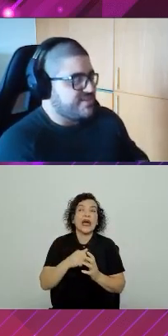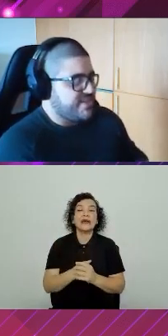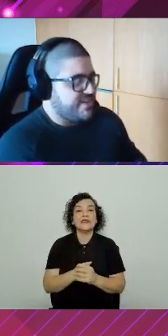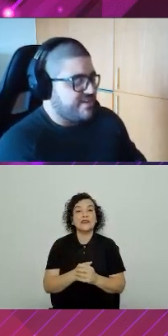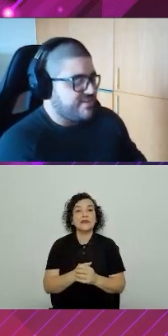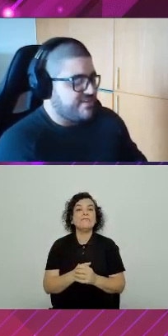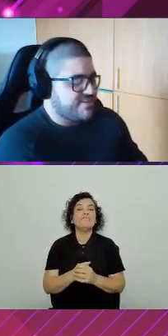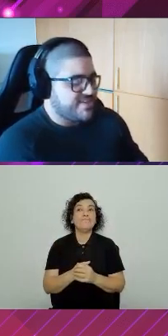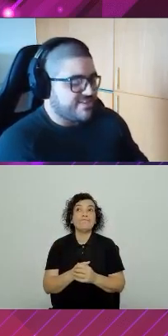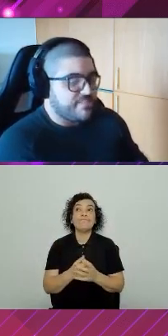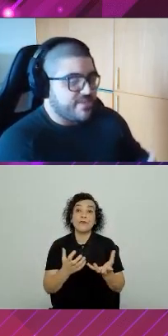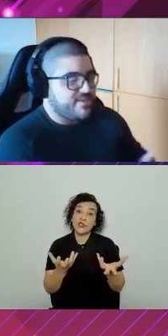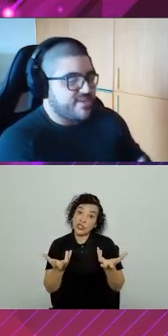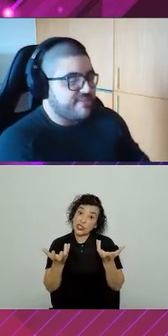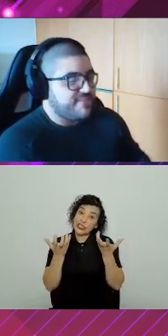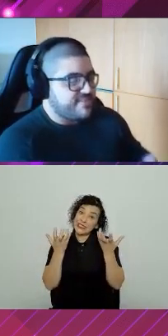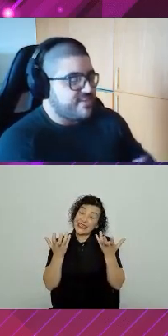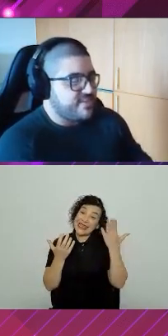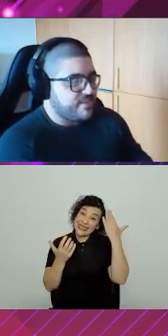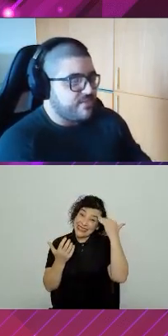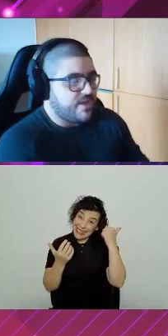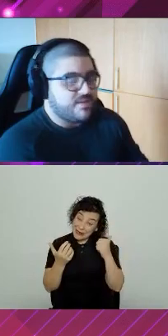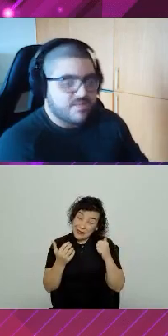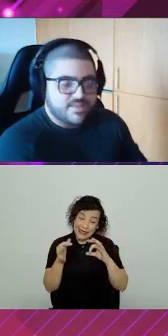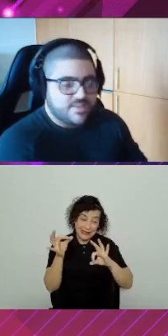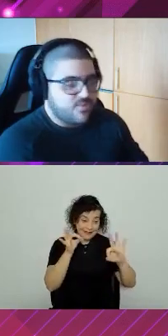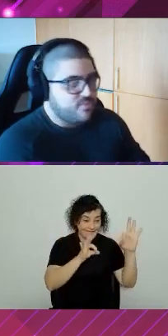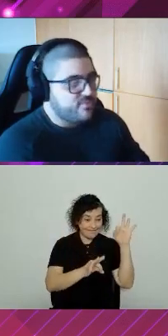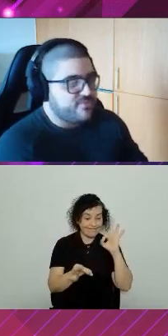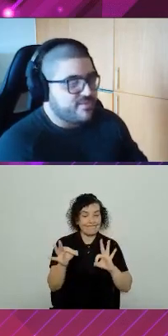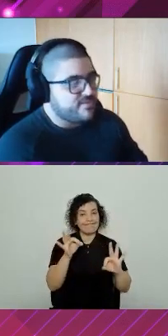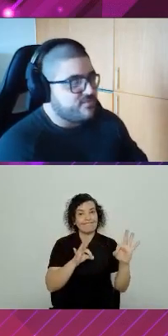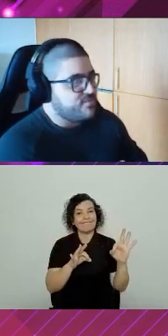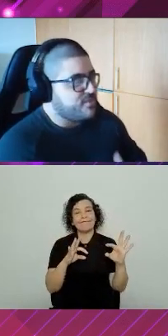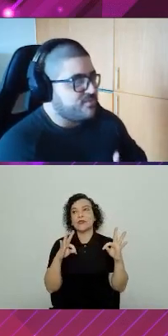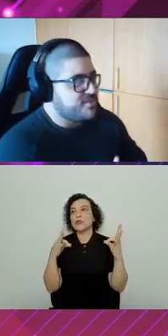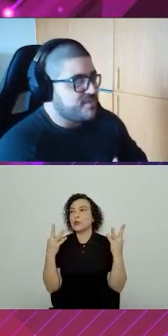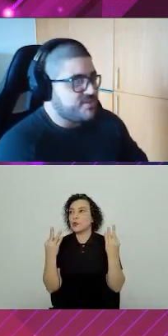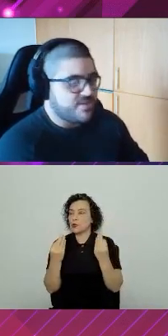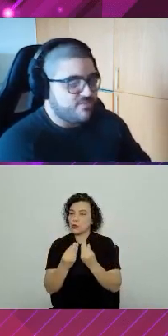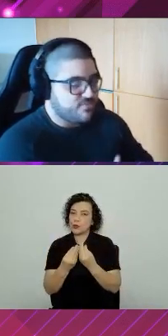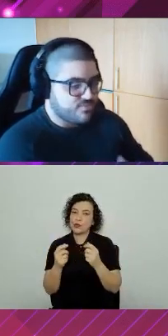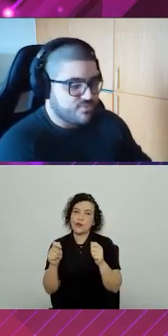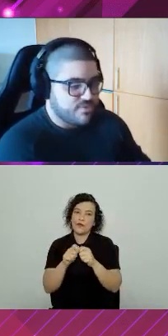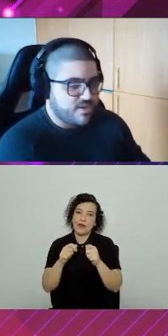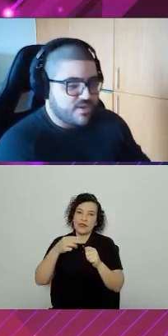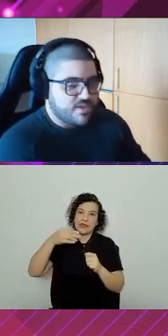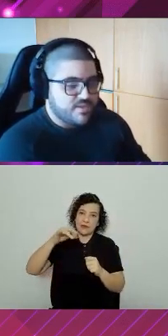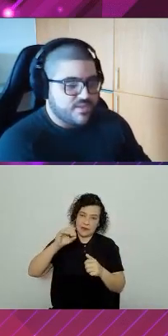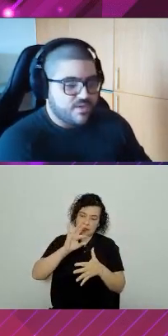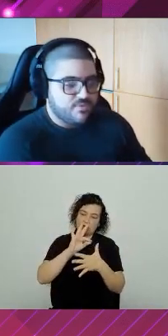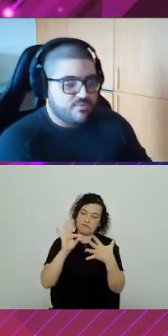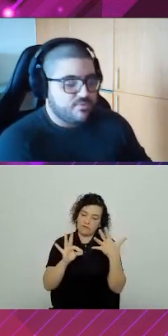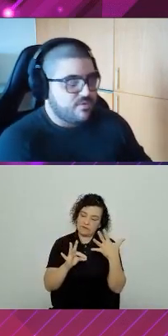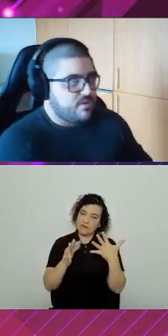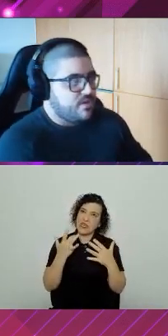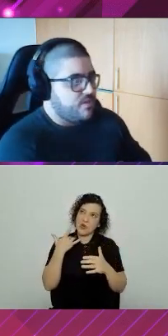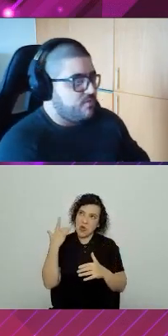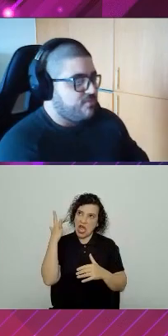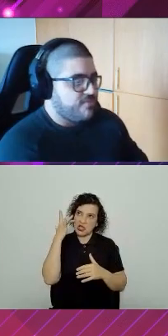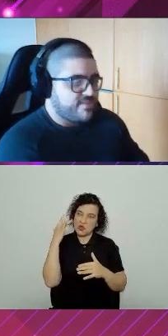quer saber, a gente quer fazer. Então, cara, está todo mundo fazendo com o micro front-end, eu acho que é o futuro. Então,